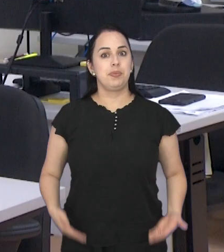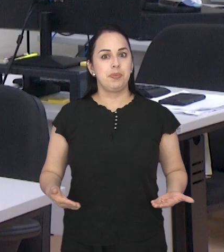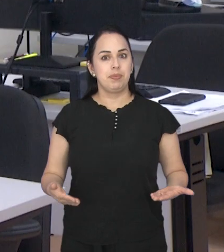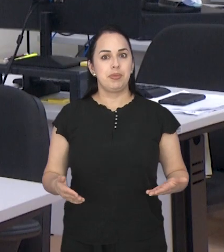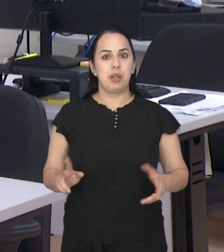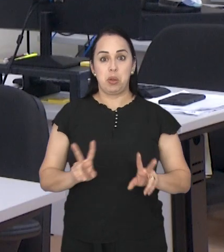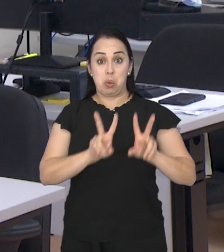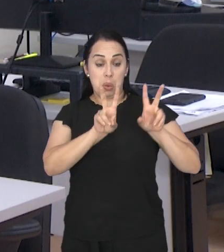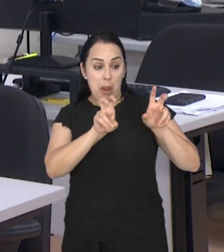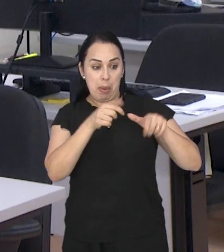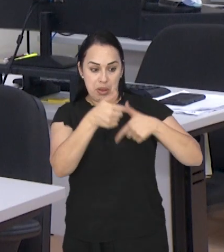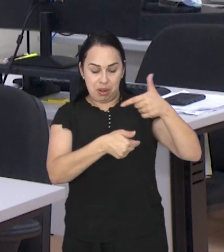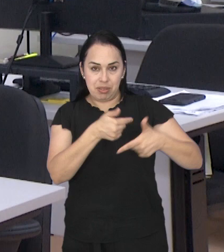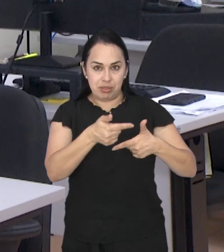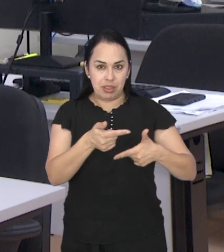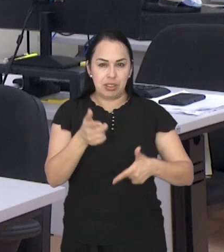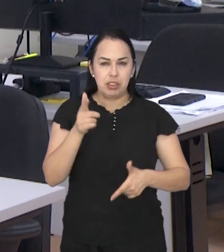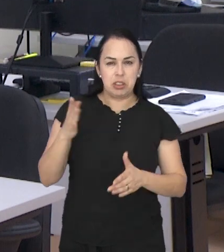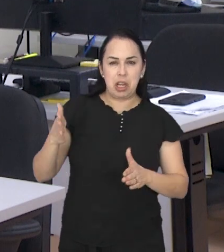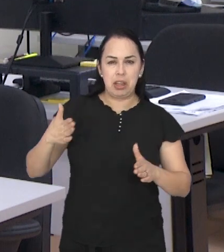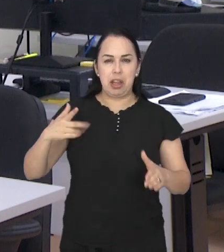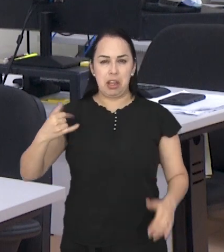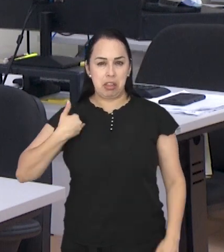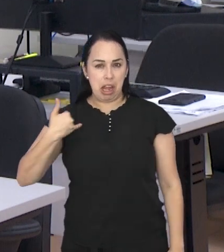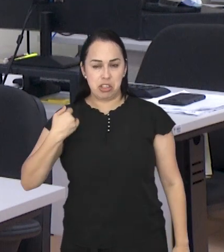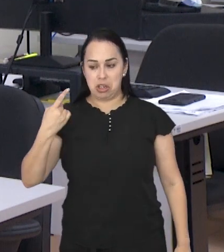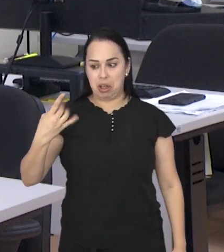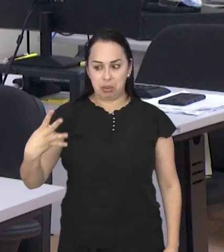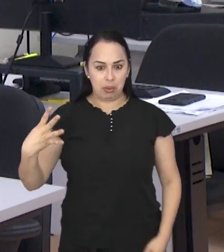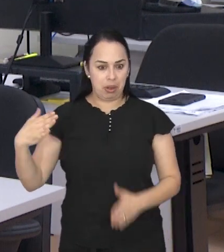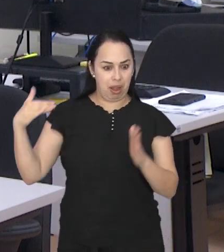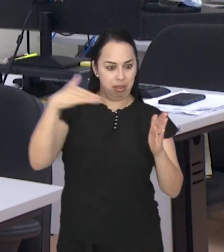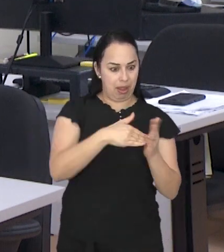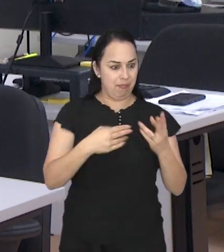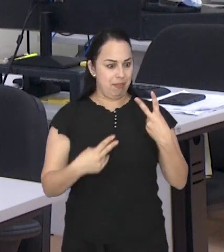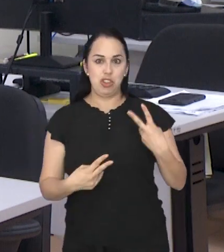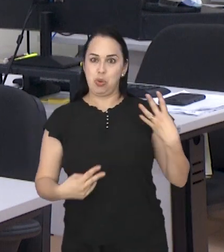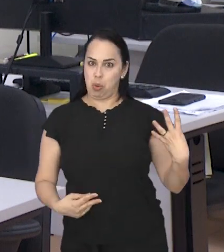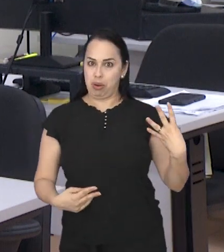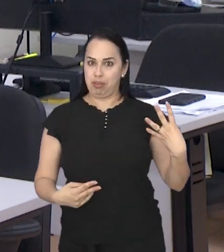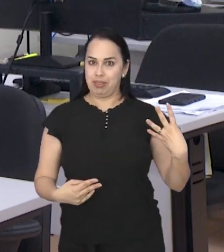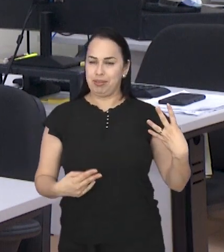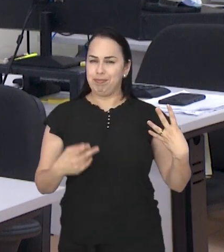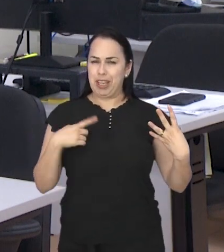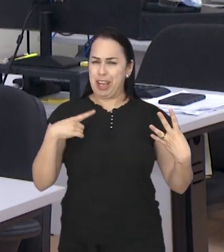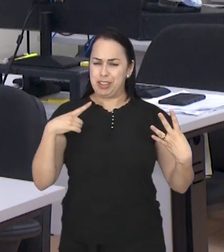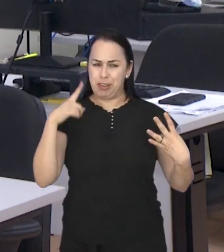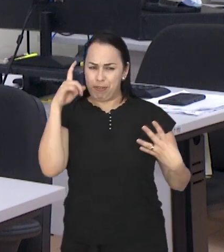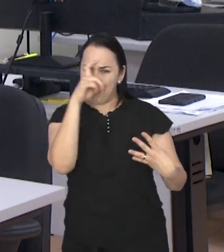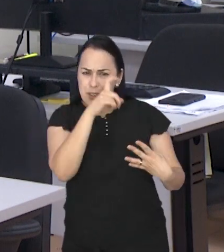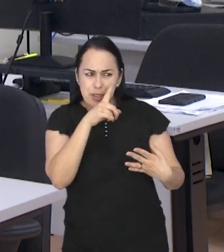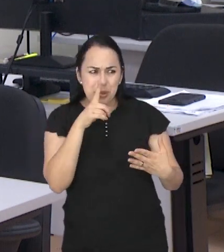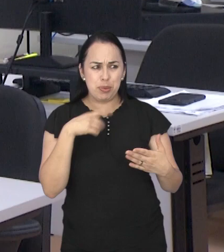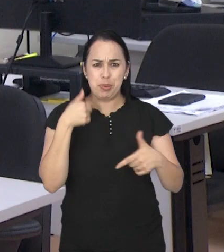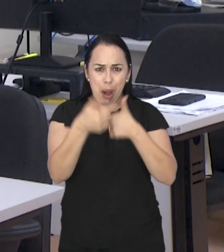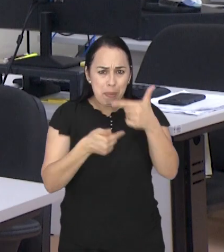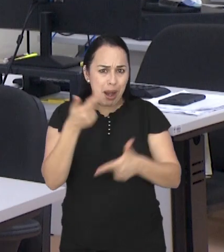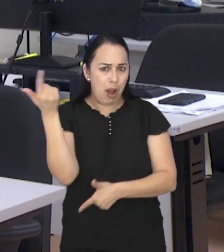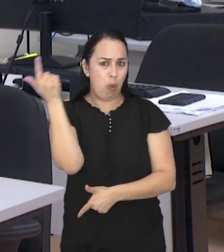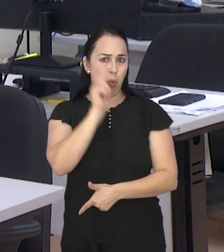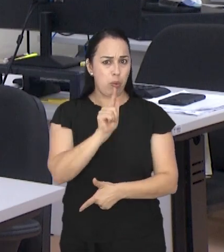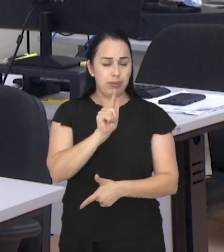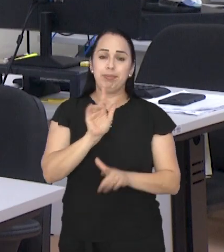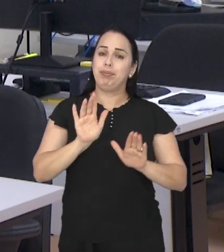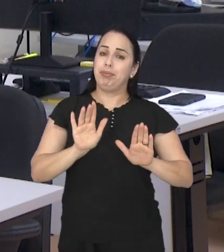E ainda falando de emprego, se você tem entre 14 e 24 anos e está com dificuldades para entrar no mercado